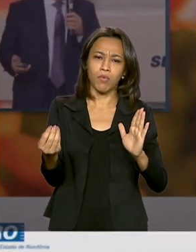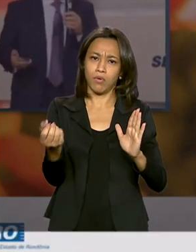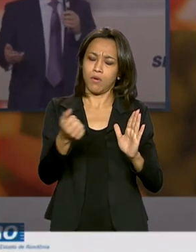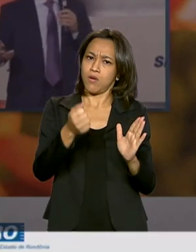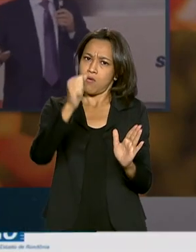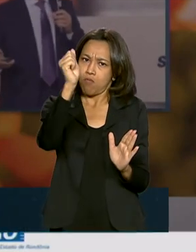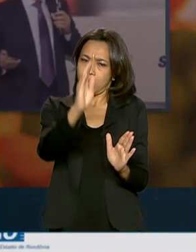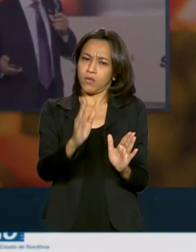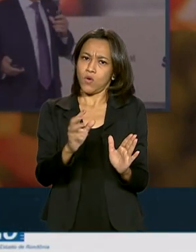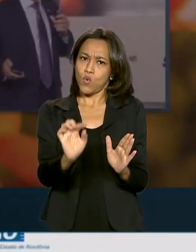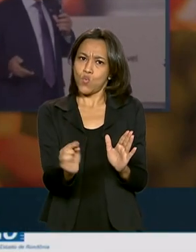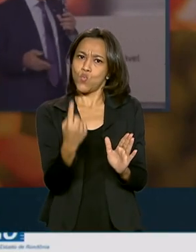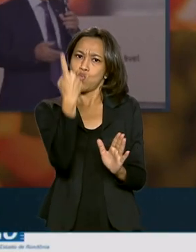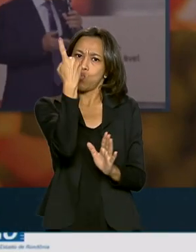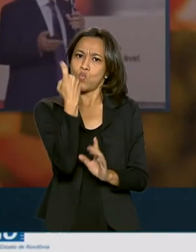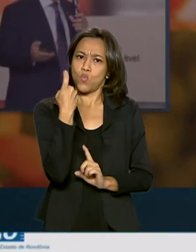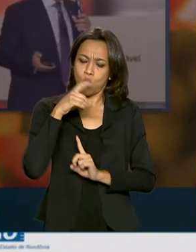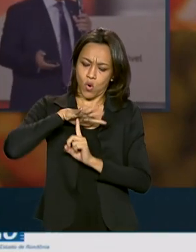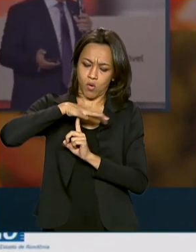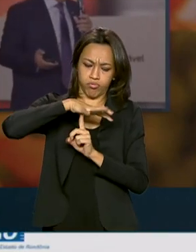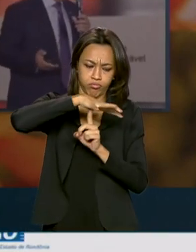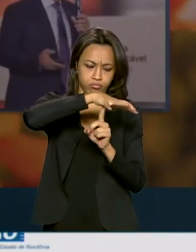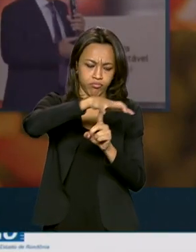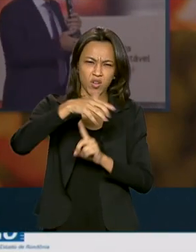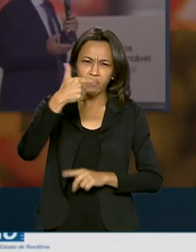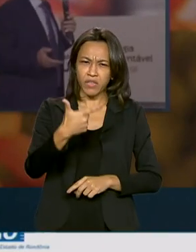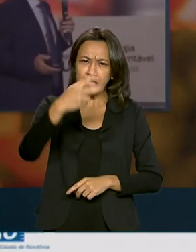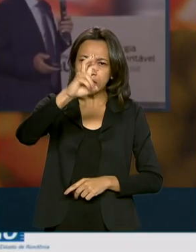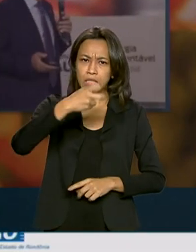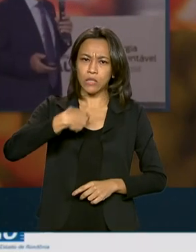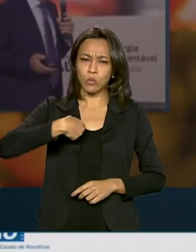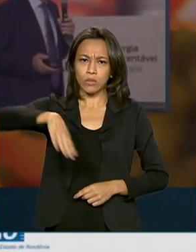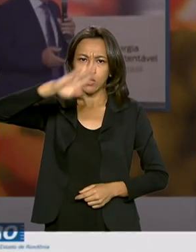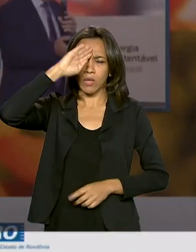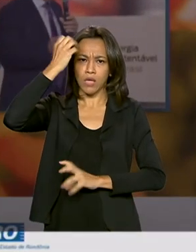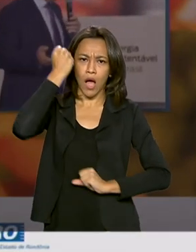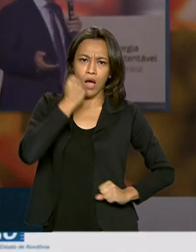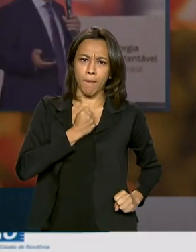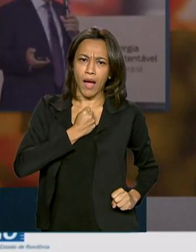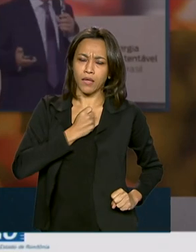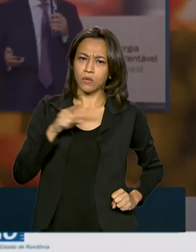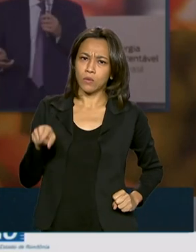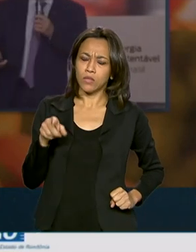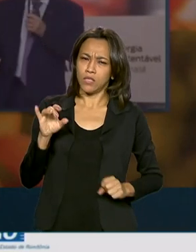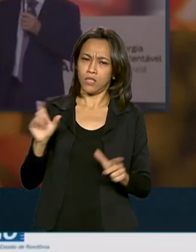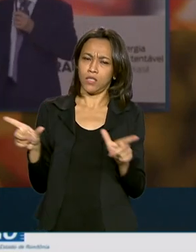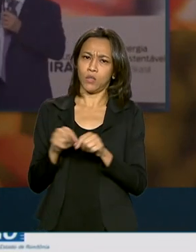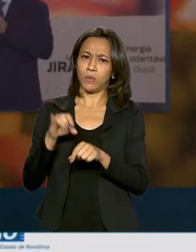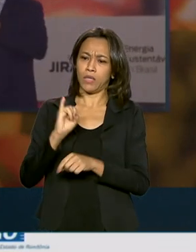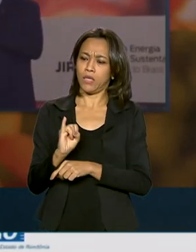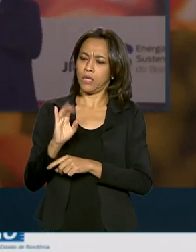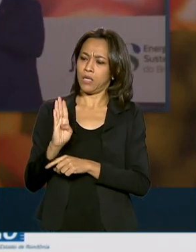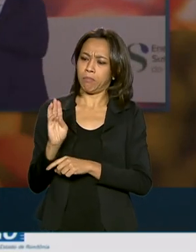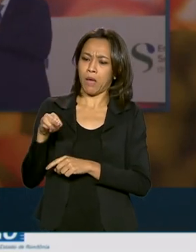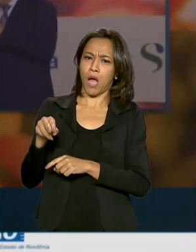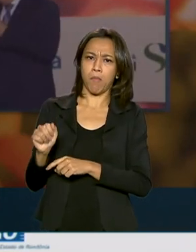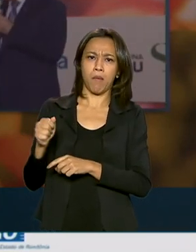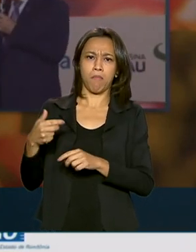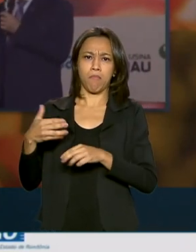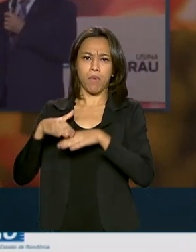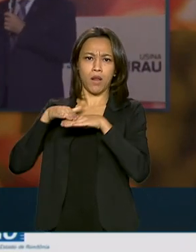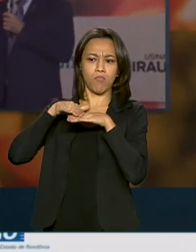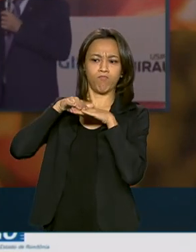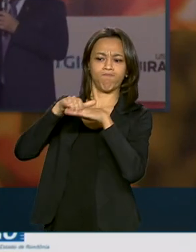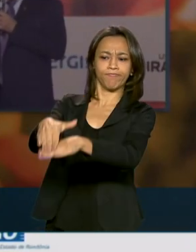exclusivamente com um helicóptero, com 20 soldados armados e mais agentes do Ibama, para reprimir única e exclusivamente o está acontecendo lá.